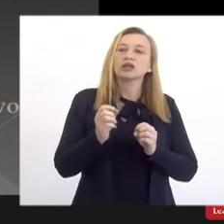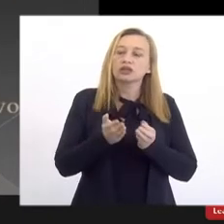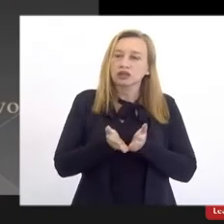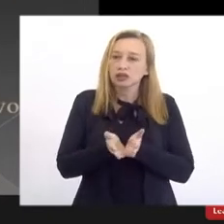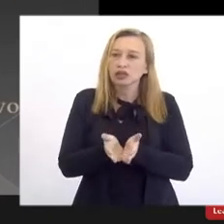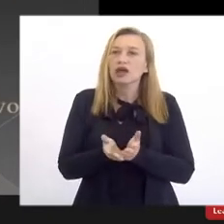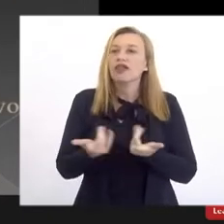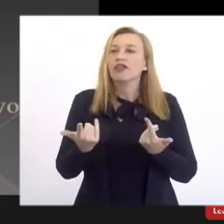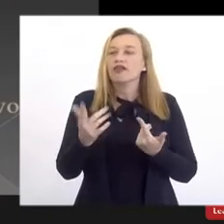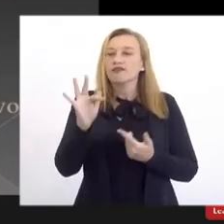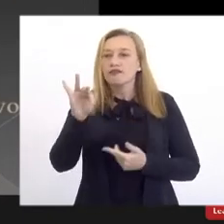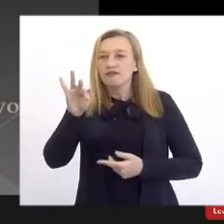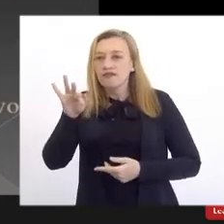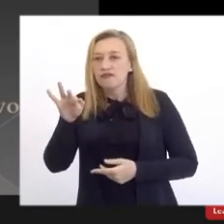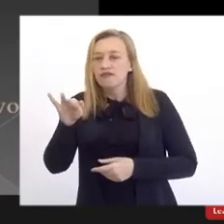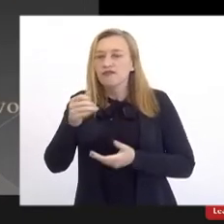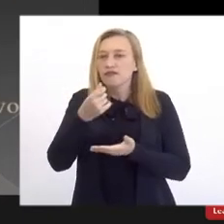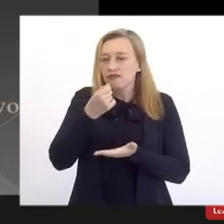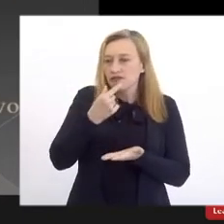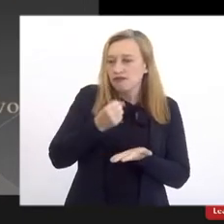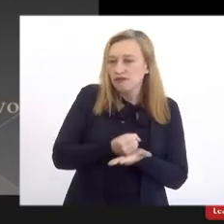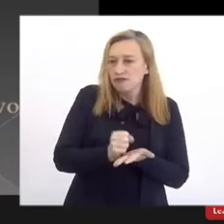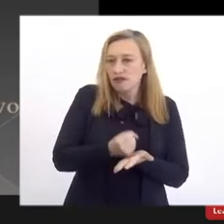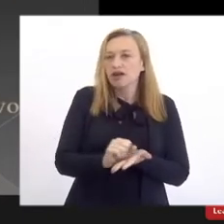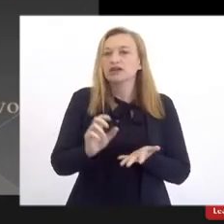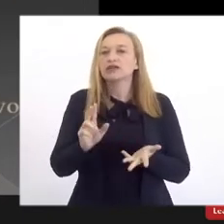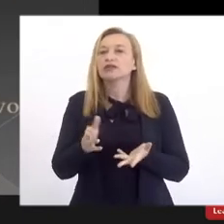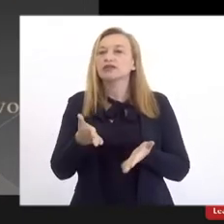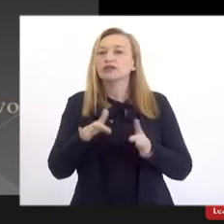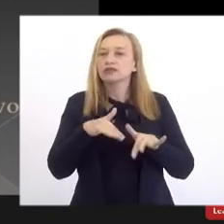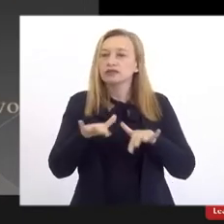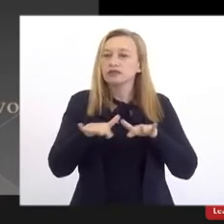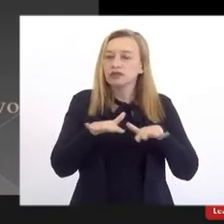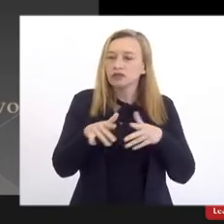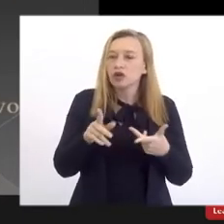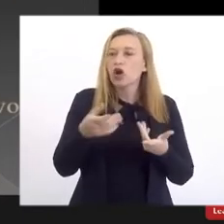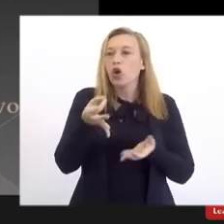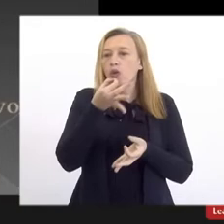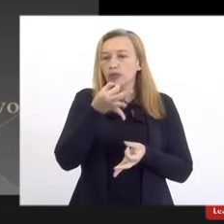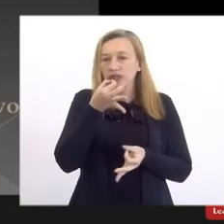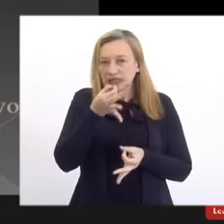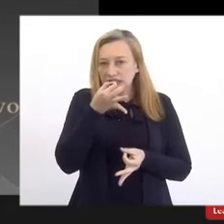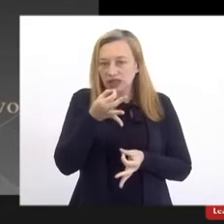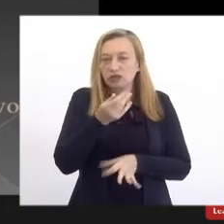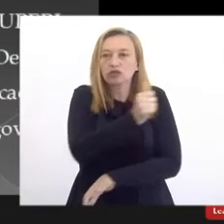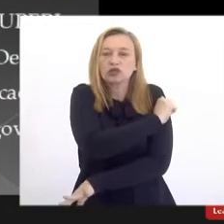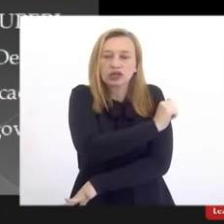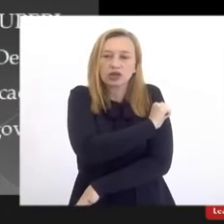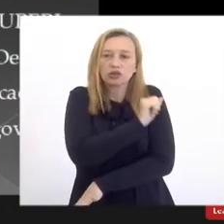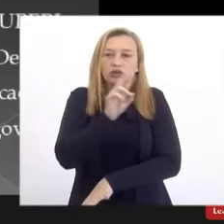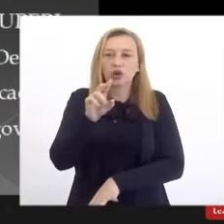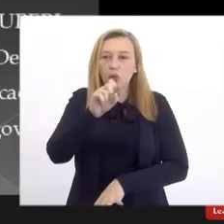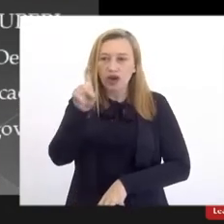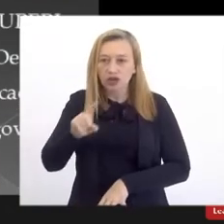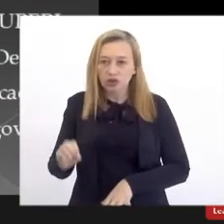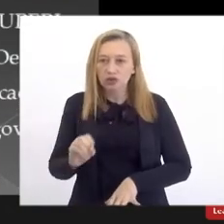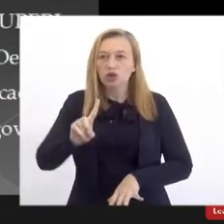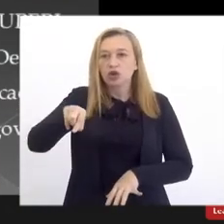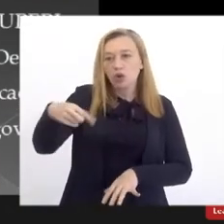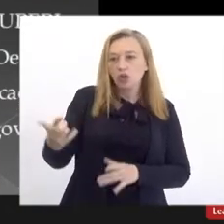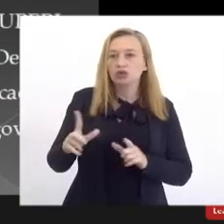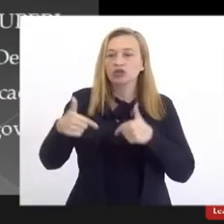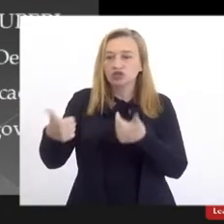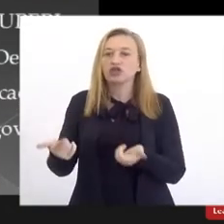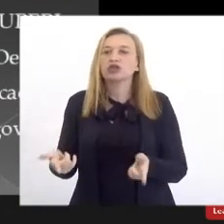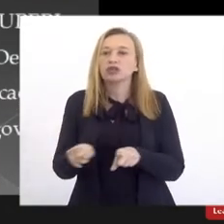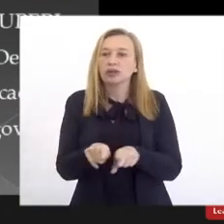também da farmácia, manifestando a opinião dos estudantes da UESO. Outras ações